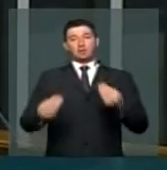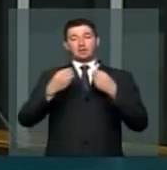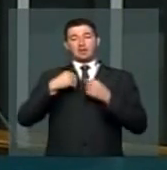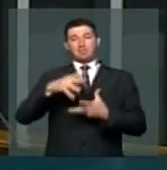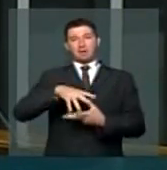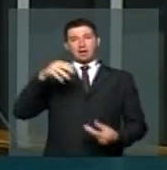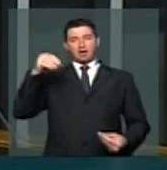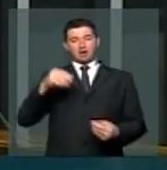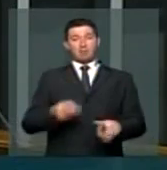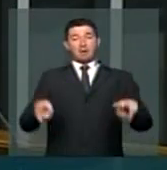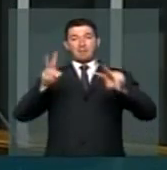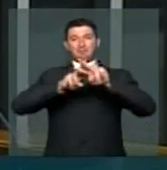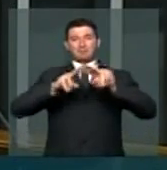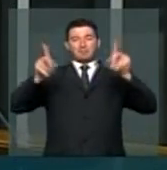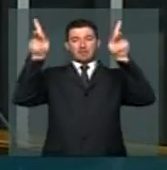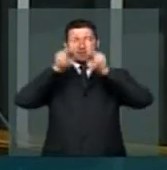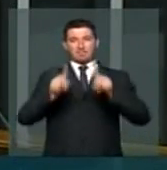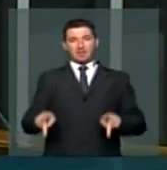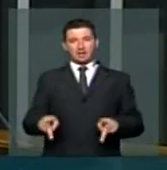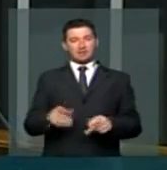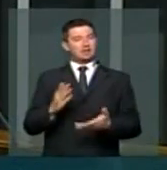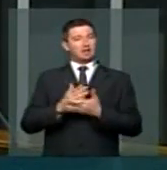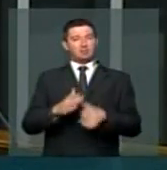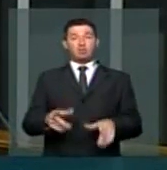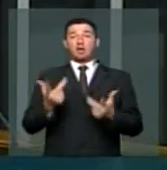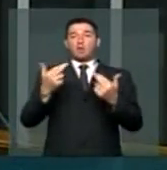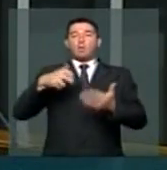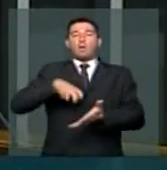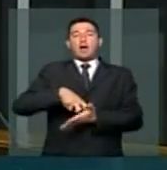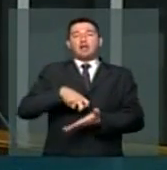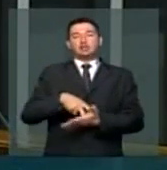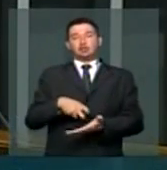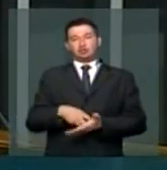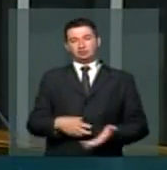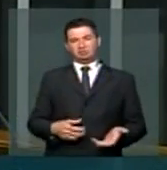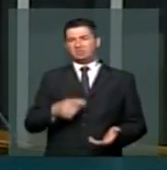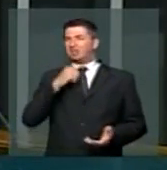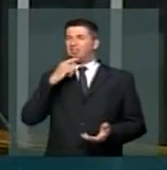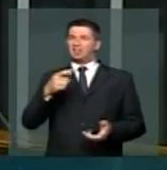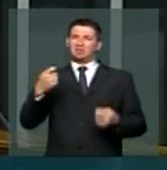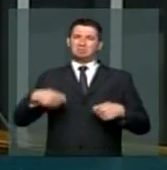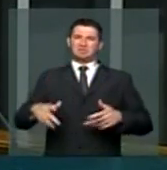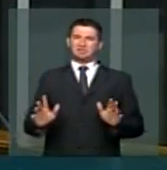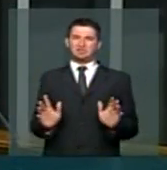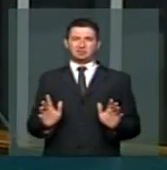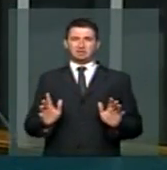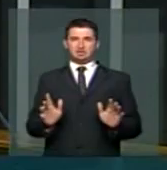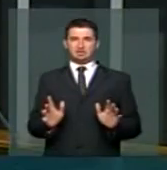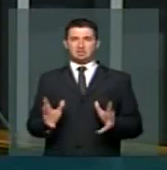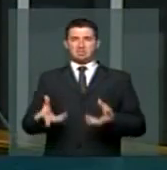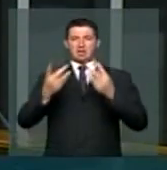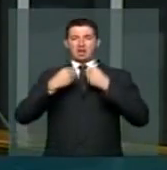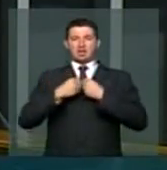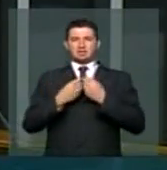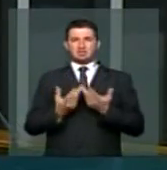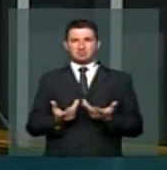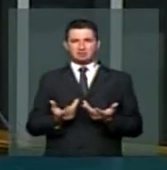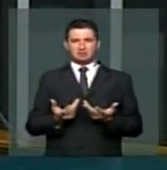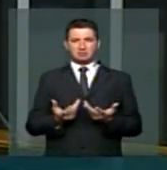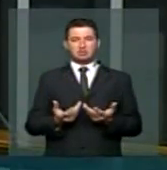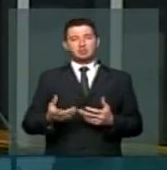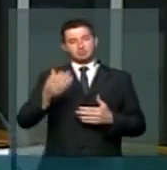alegria, aprisiona a paz interior. É como que um castigo ninguém merece. A família brasileira não merece esse destino.